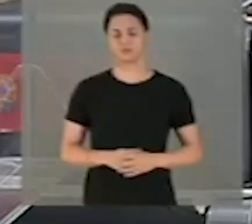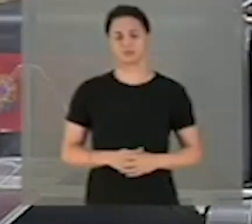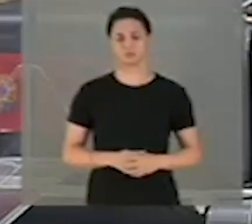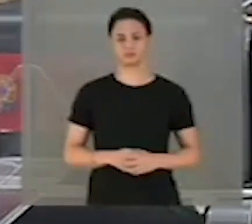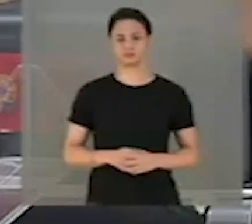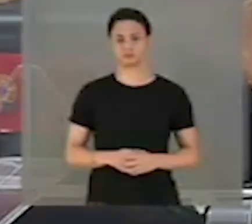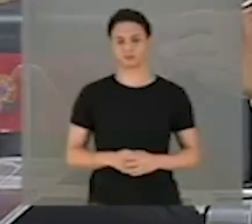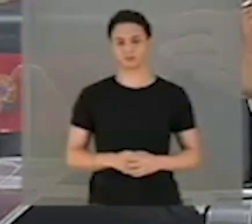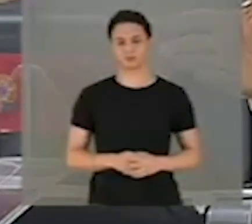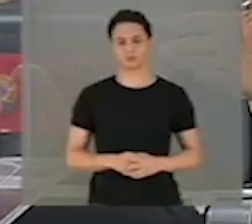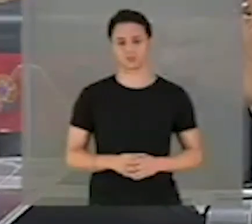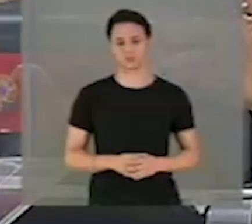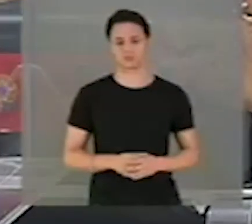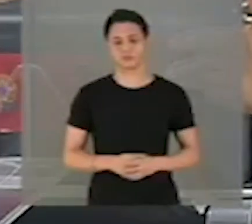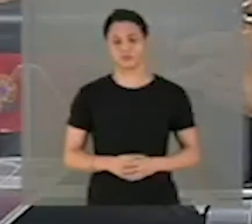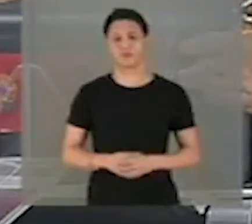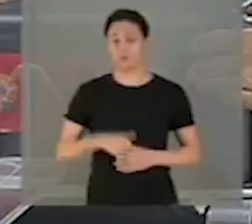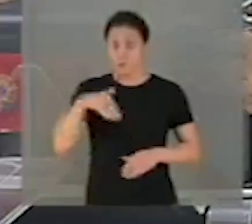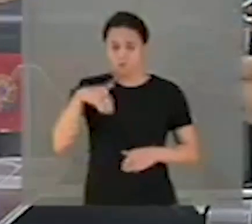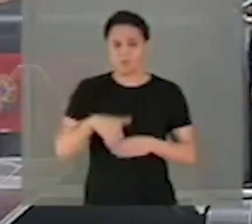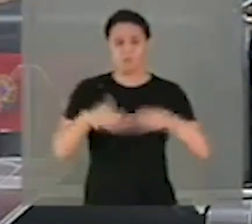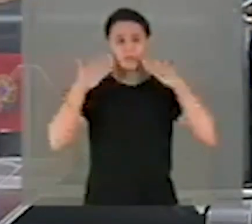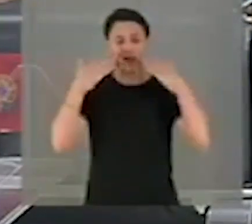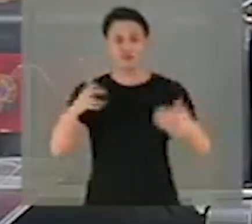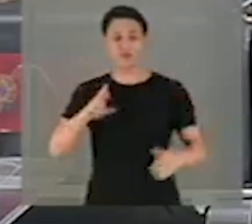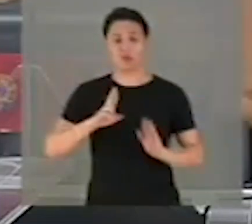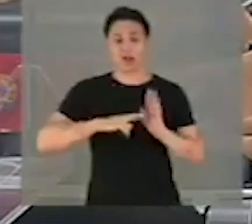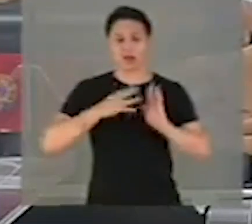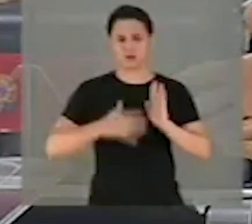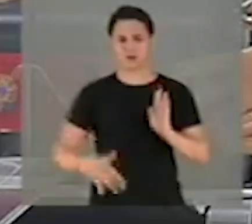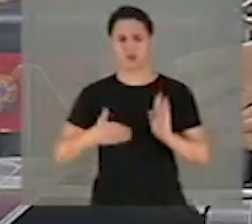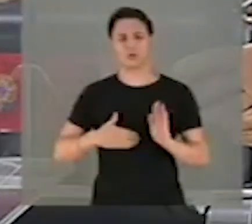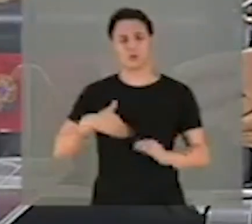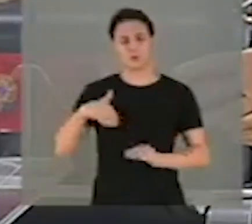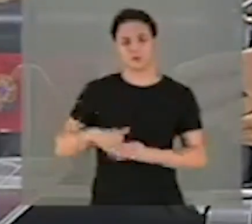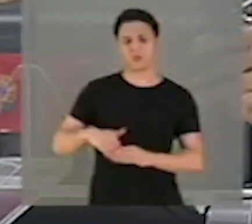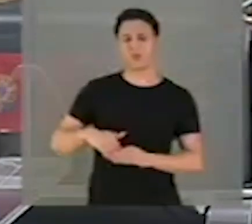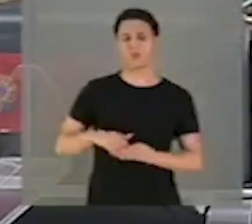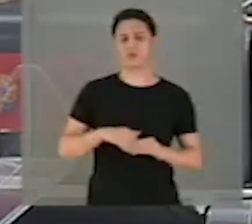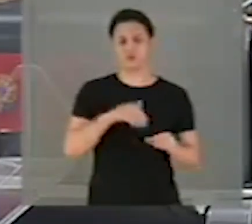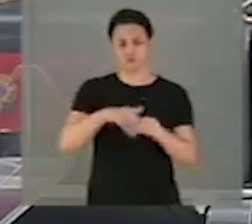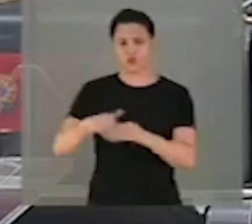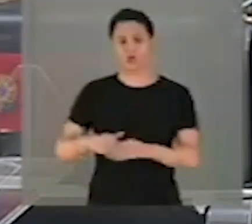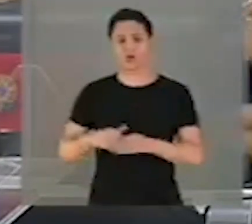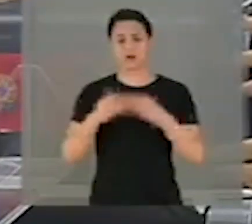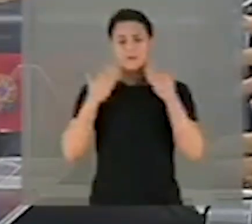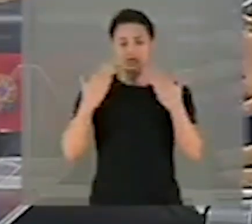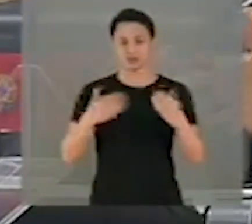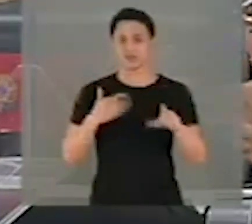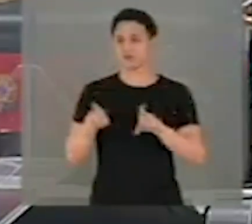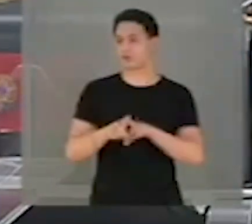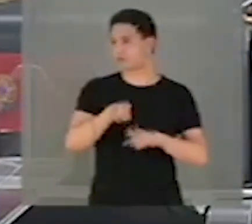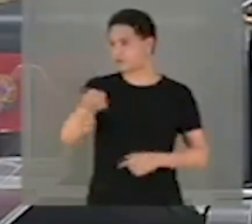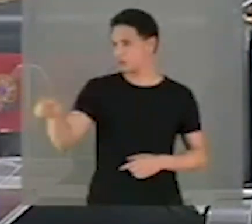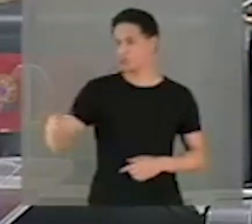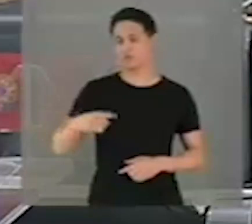com o voto apresentado pelo relator, com as manifestações de votos apresentadas por colegas senadores,